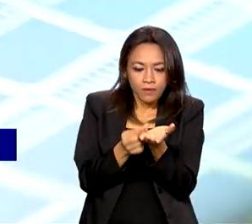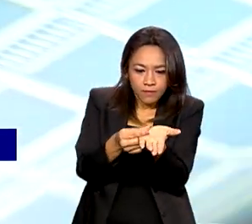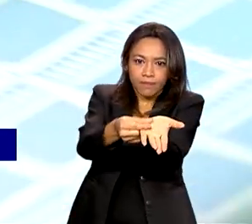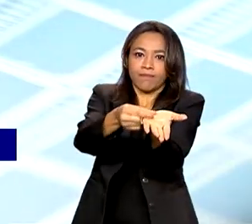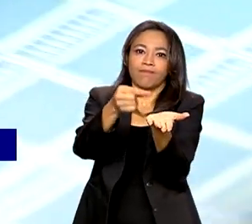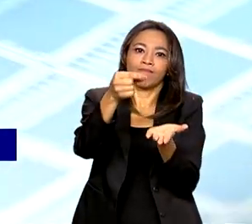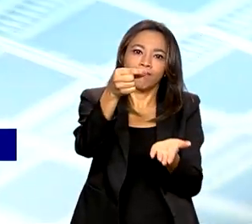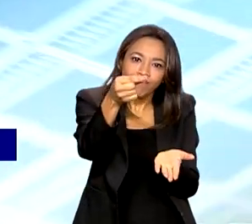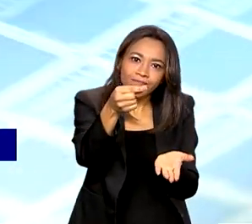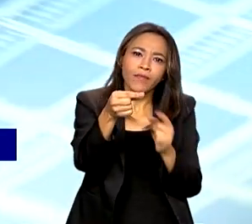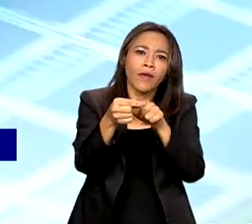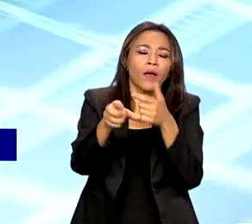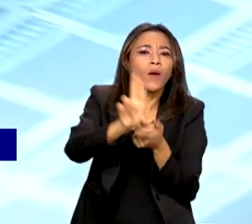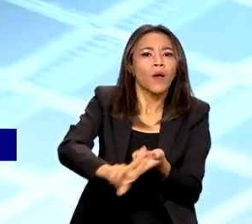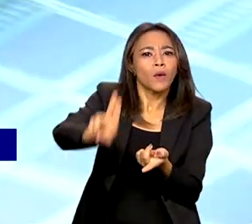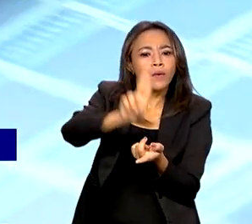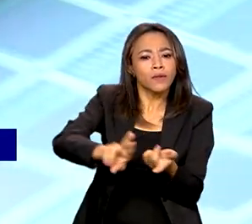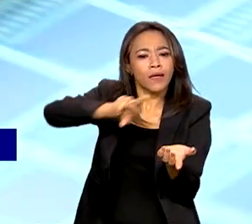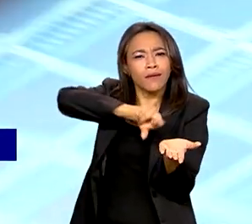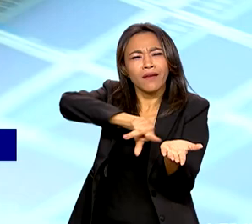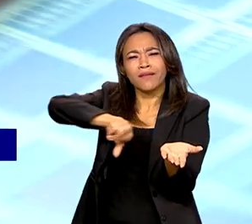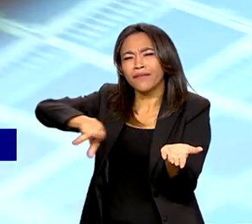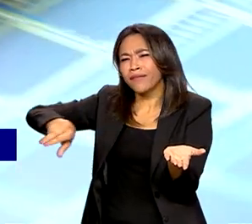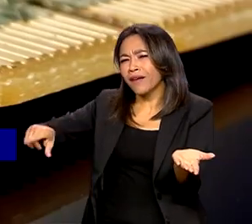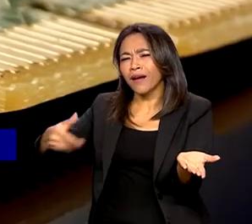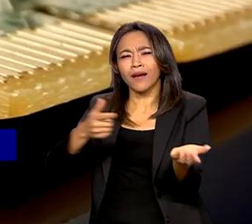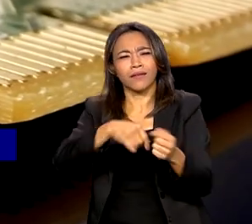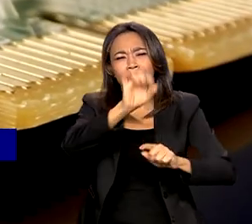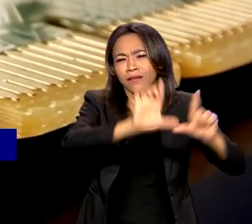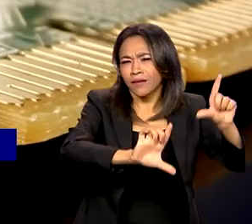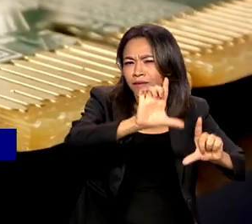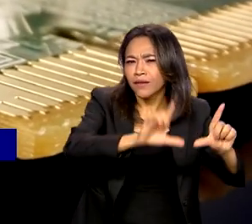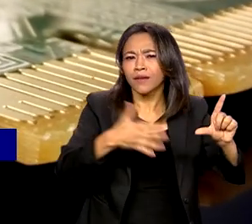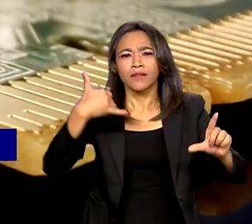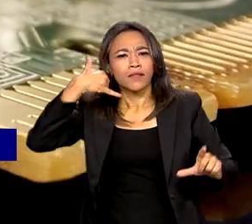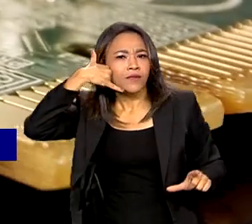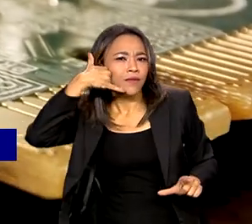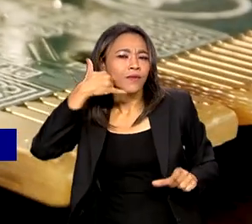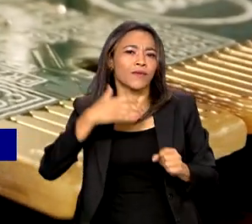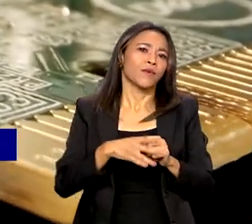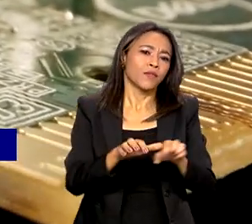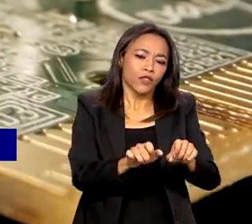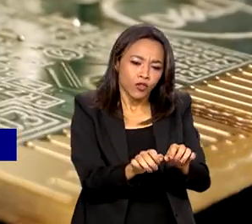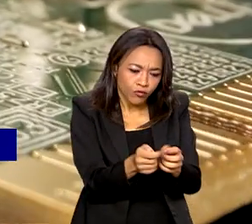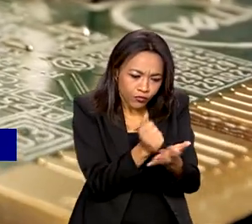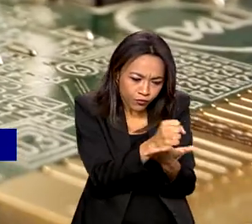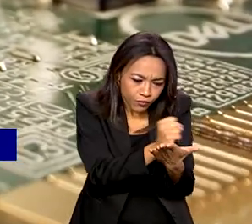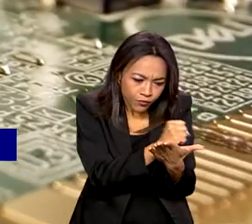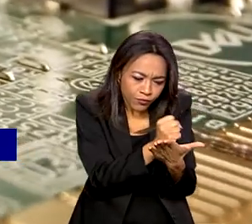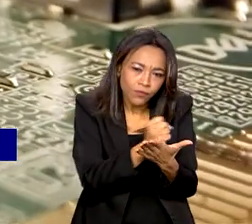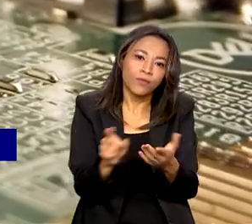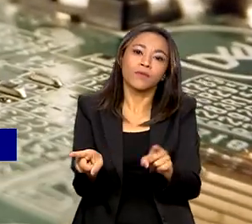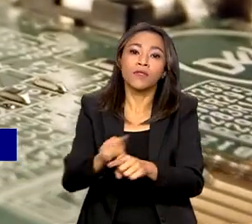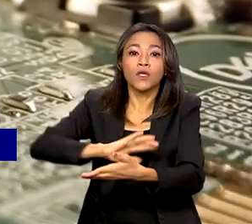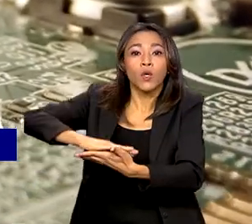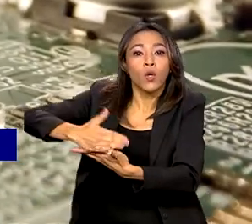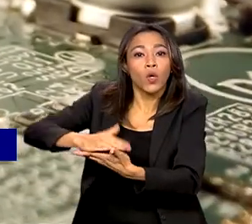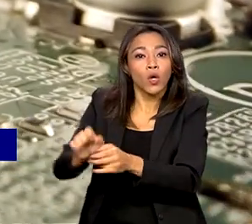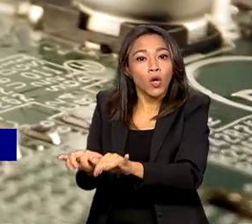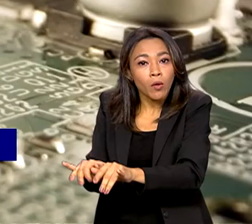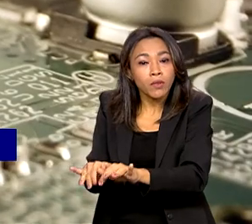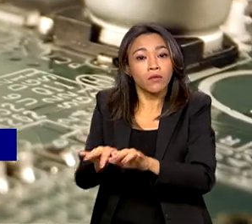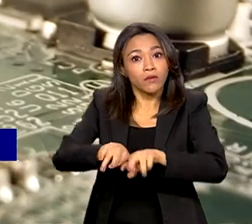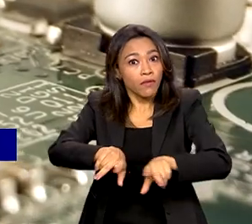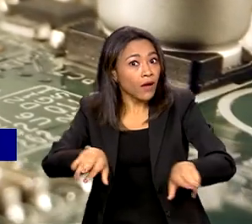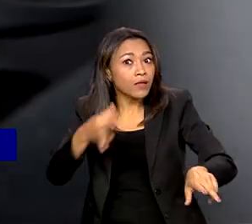são usados nos mais diversos aparelhos eletrônicos, como smartphones, videogames e computadores. Além disso,